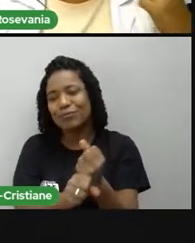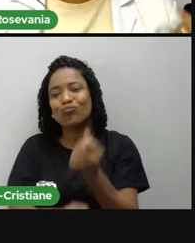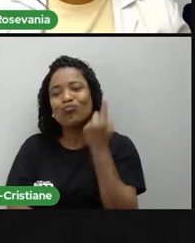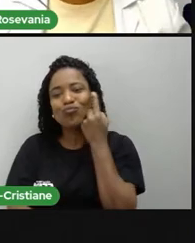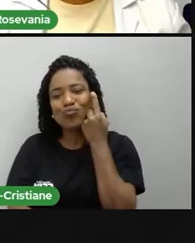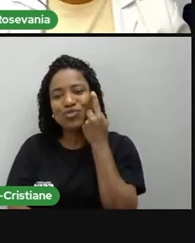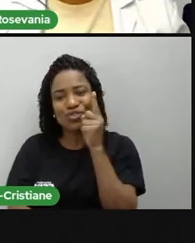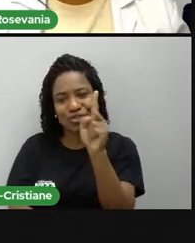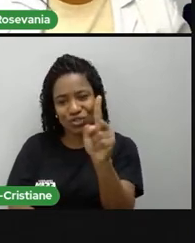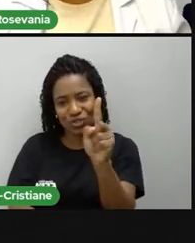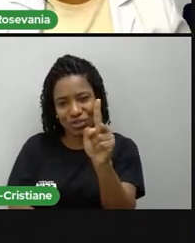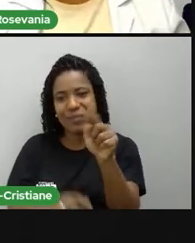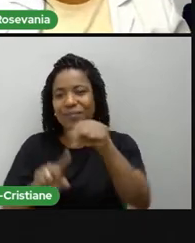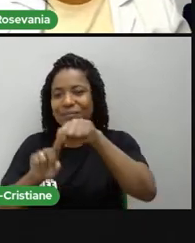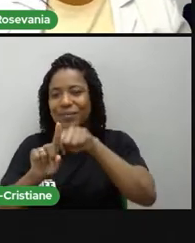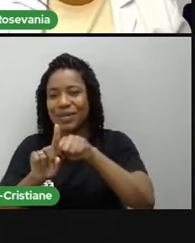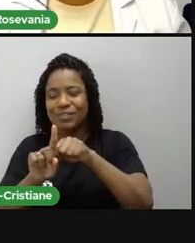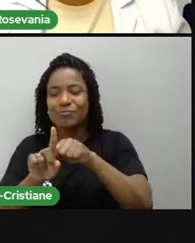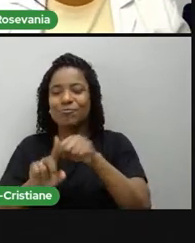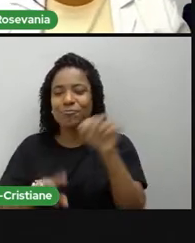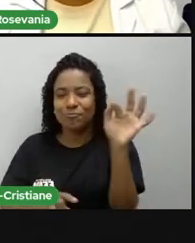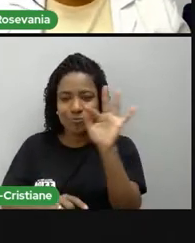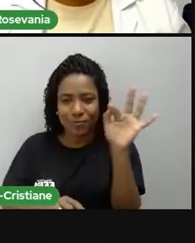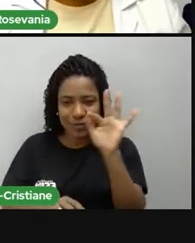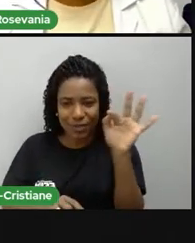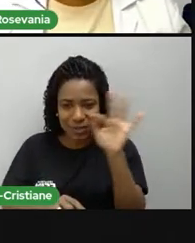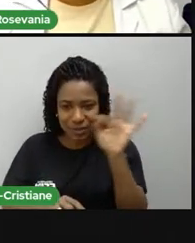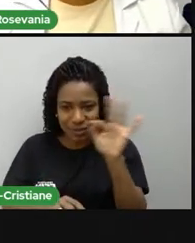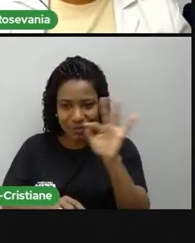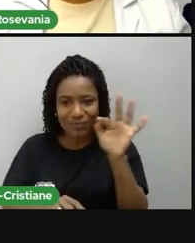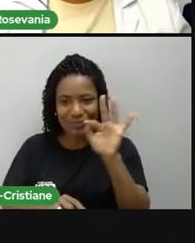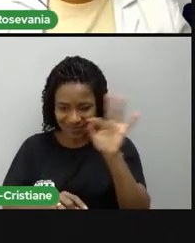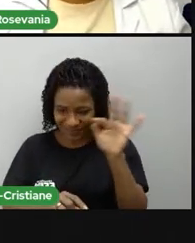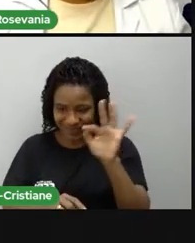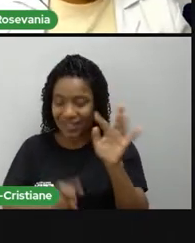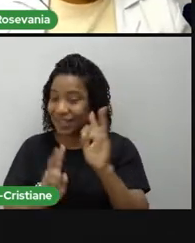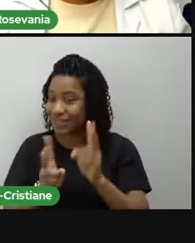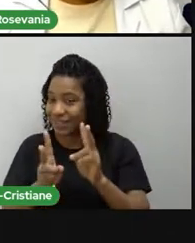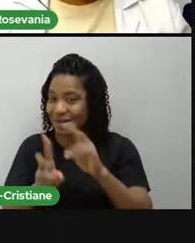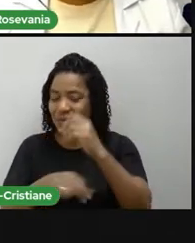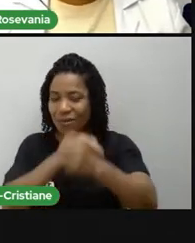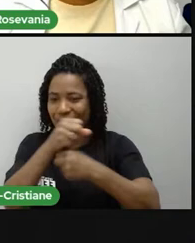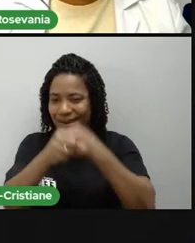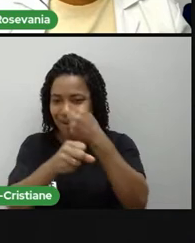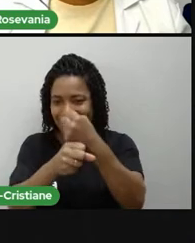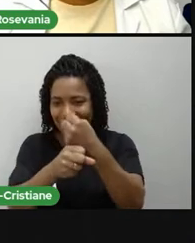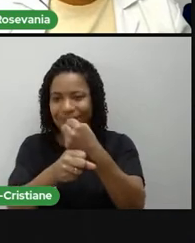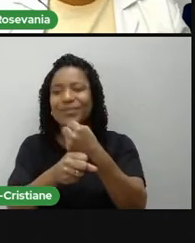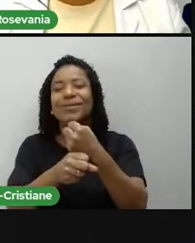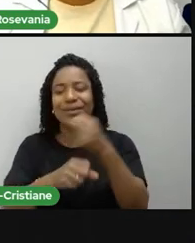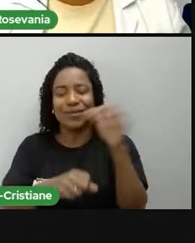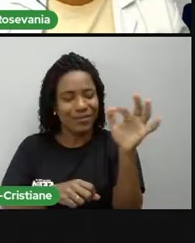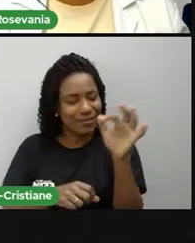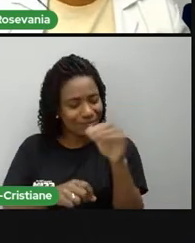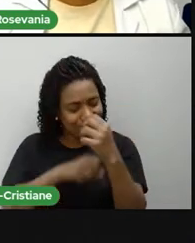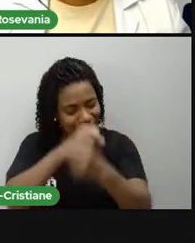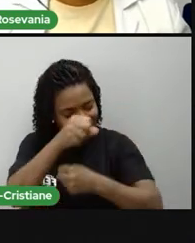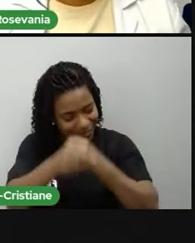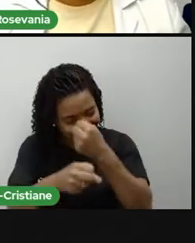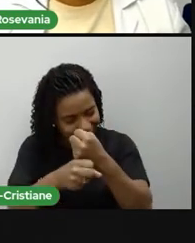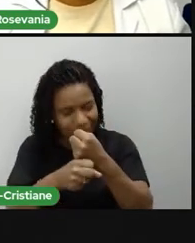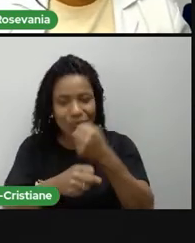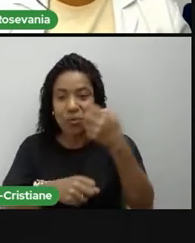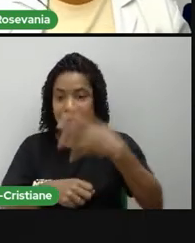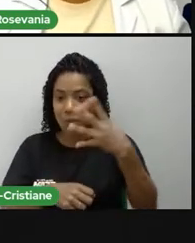A gente acrescenta um dia no mês de fevereiro. Que a gente chama de ano bissexto, né? Mas o ano que a gente tem, né? Convencional, são 365